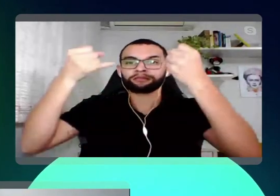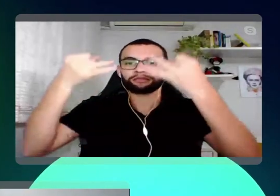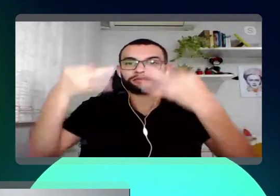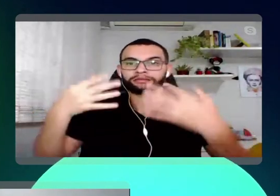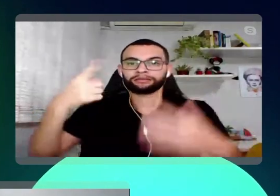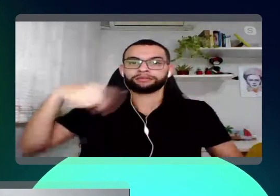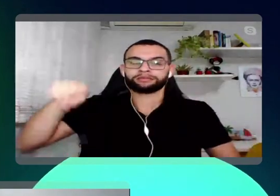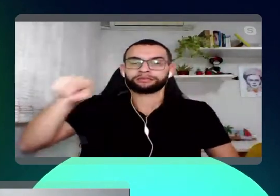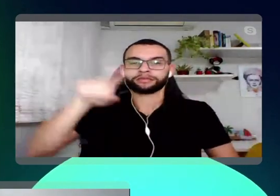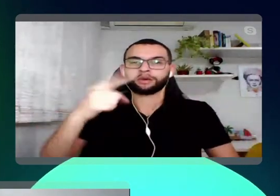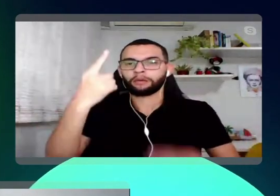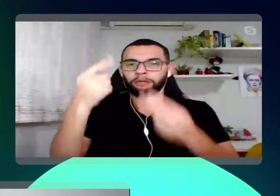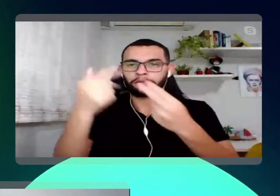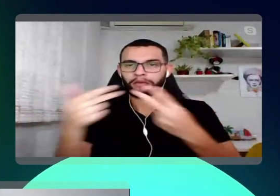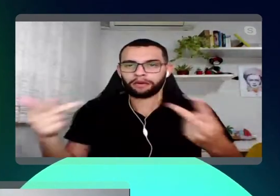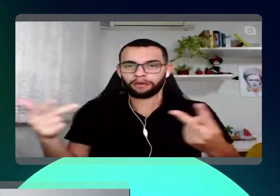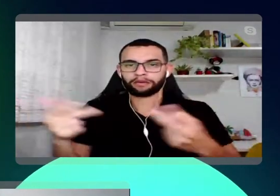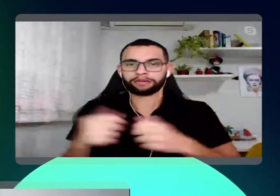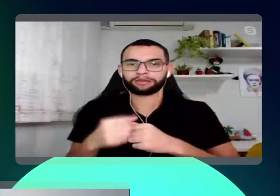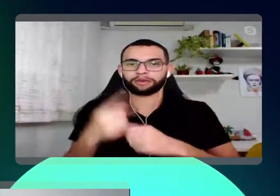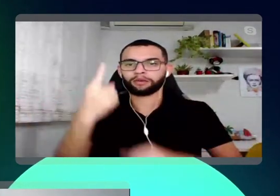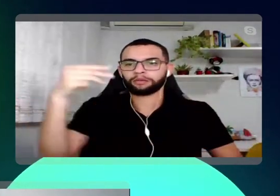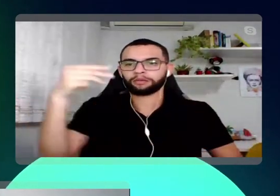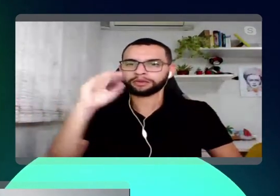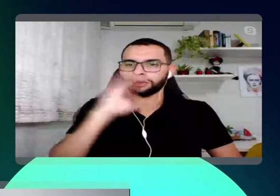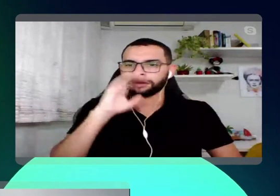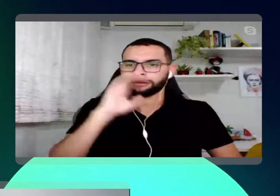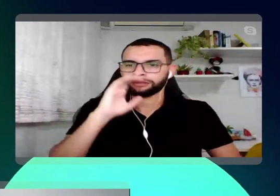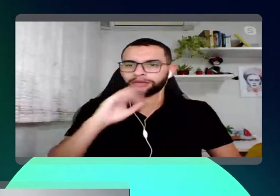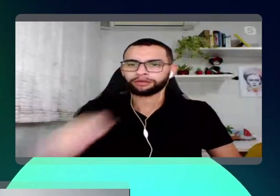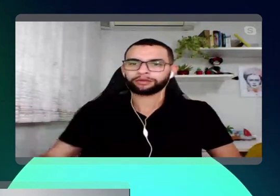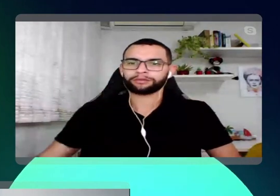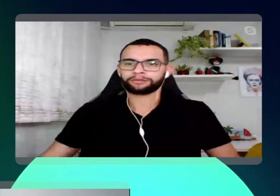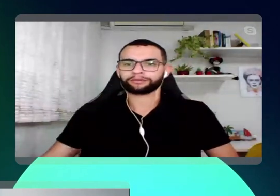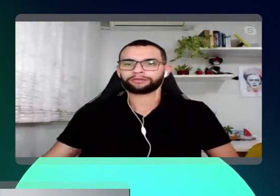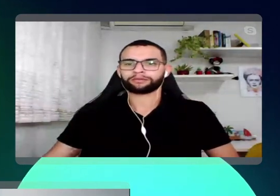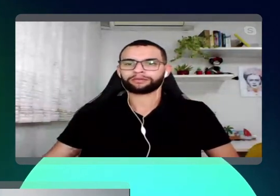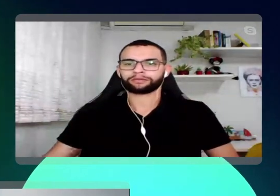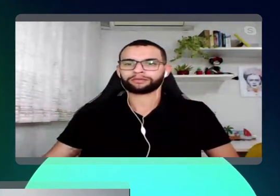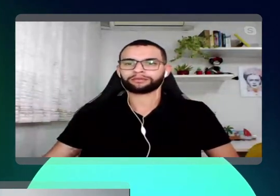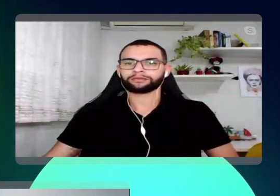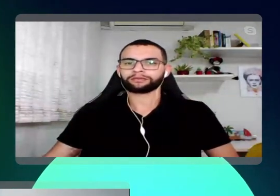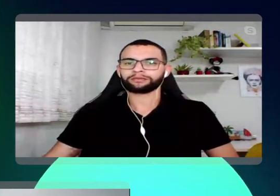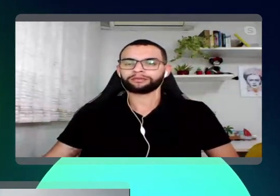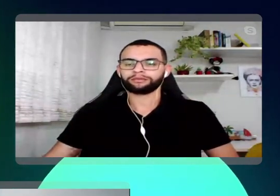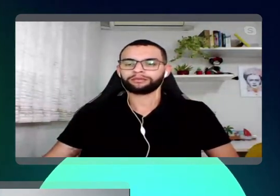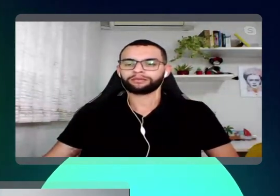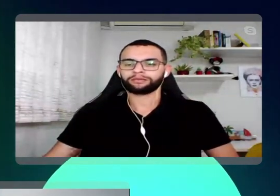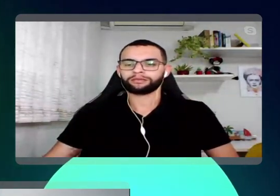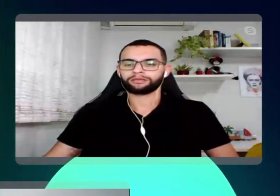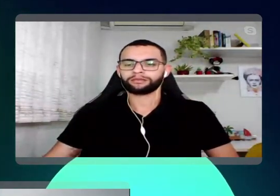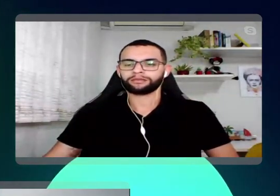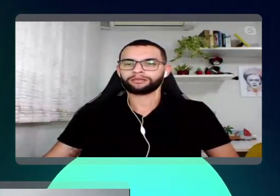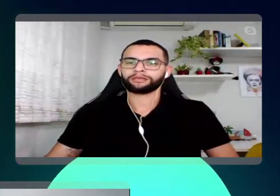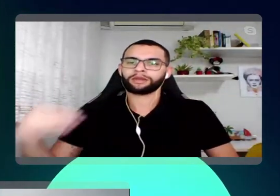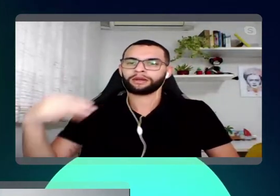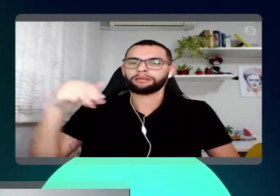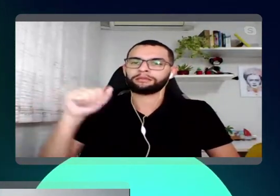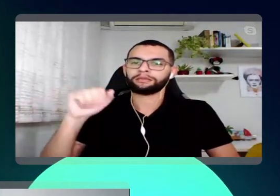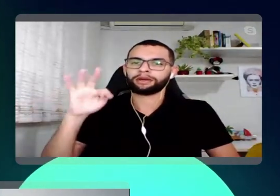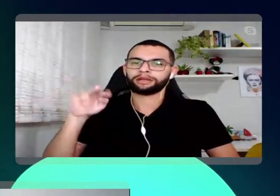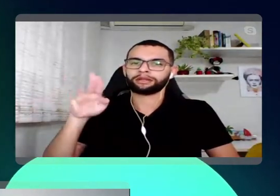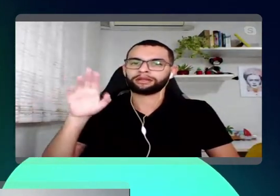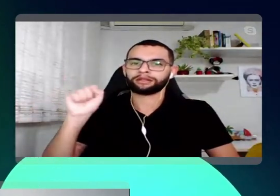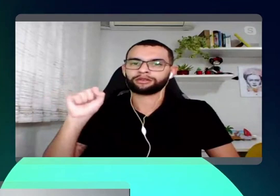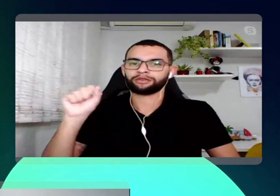uma... uma coisa. Só um minuto. Mateus, muda de cena e